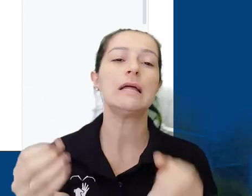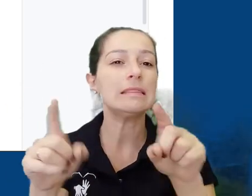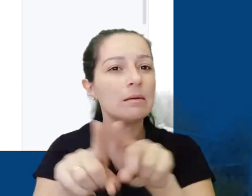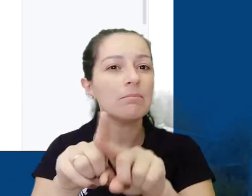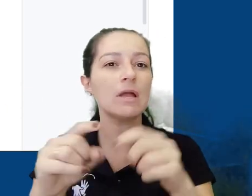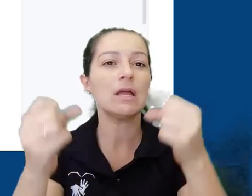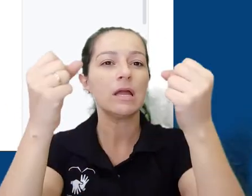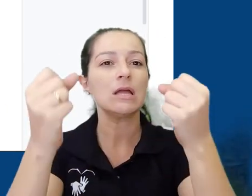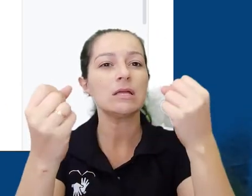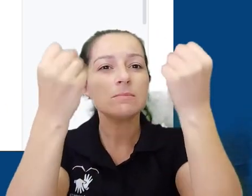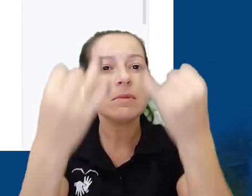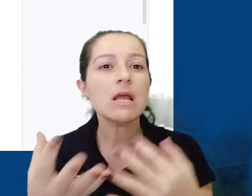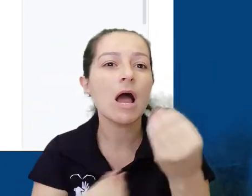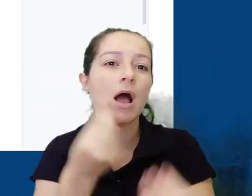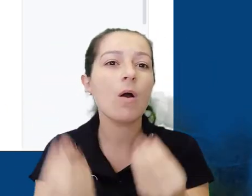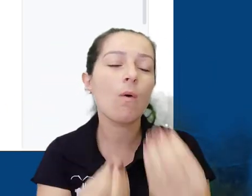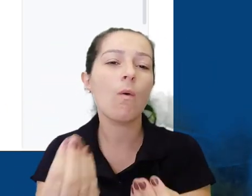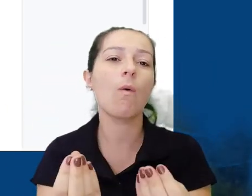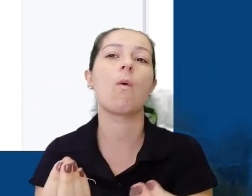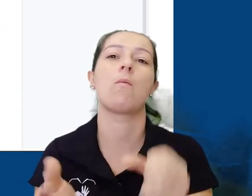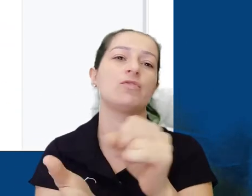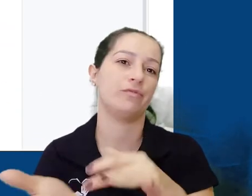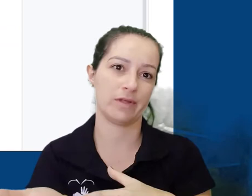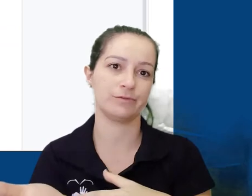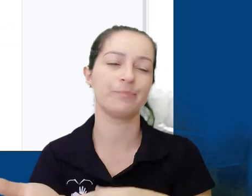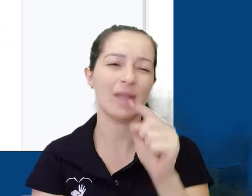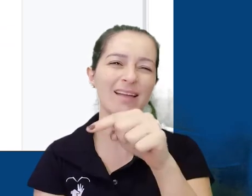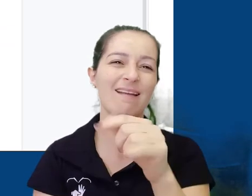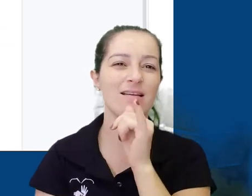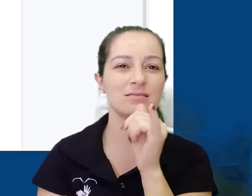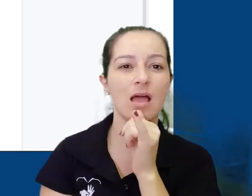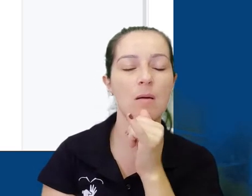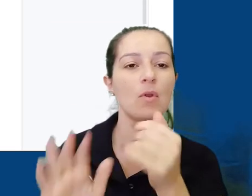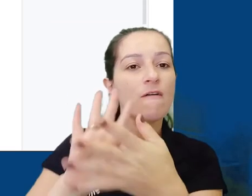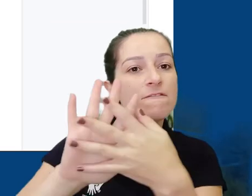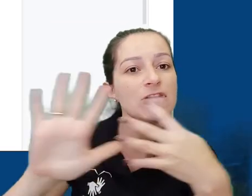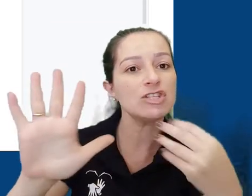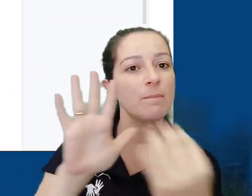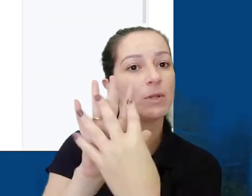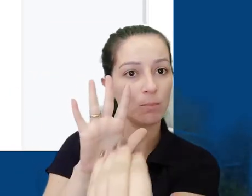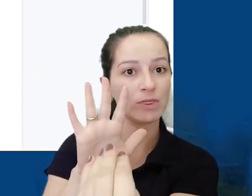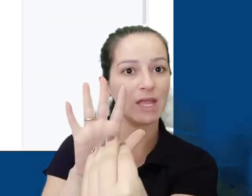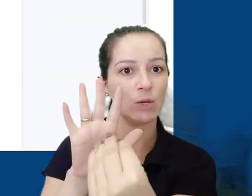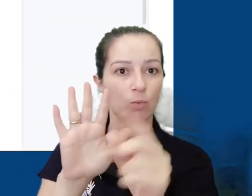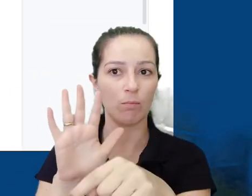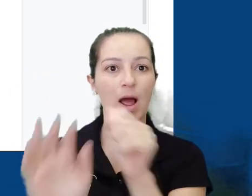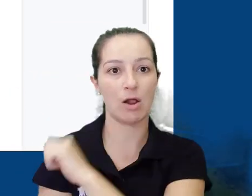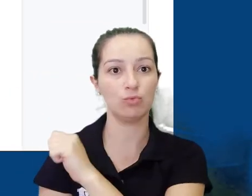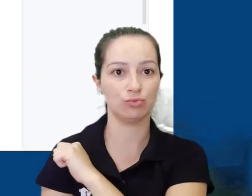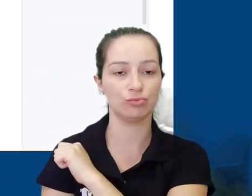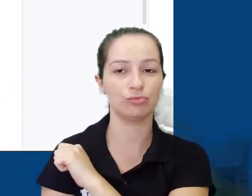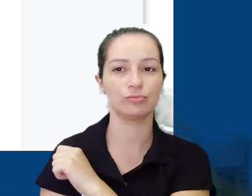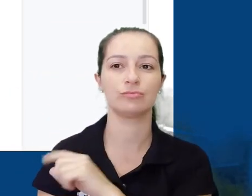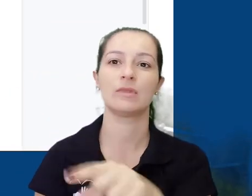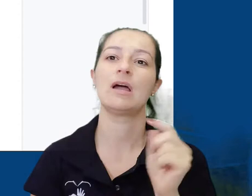orientações de trabalho ou atividade. Aqui eu simulei um modelo de fichamento de um livro, algumas orientações que queira passar para os alunos.